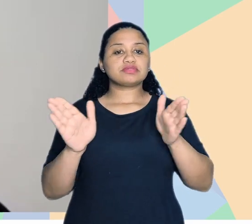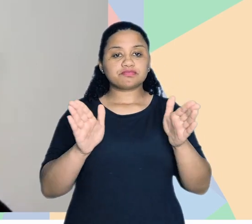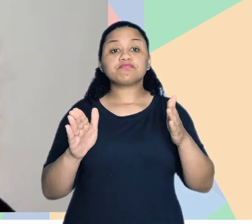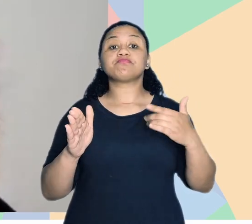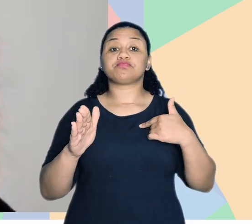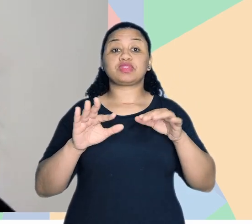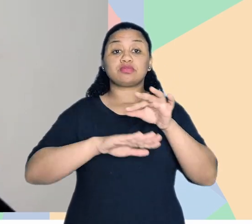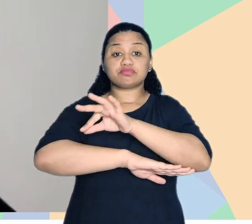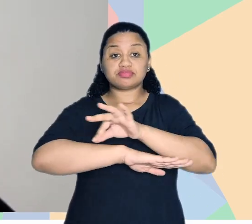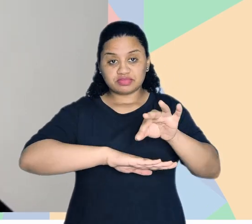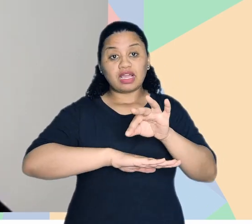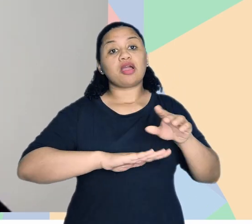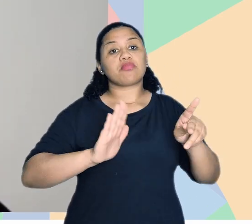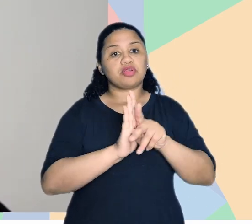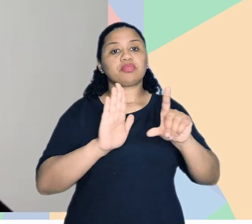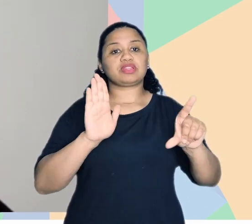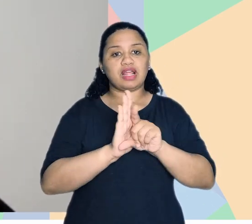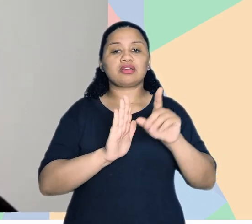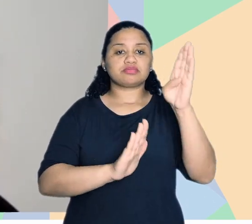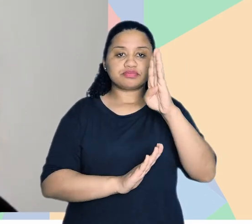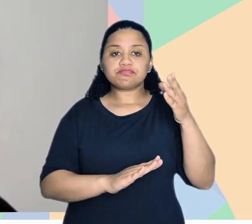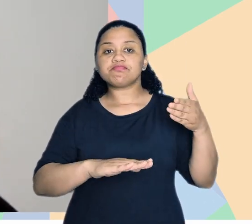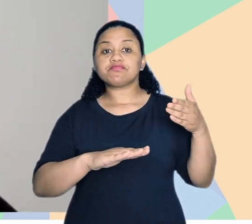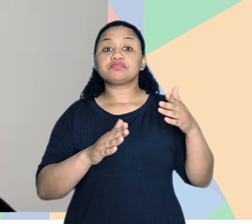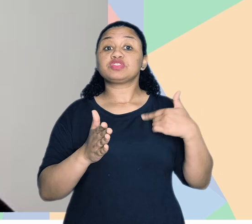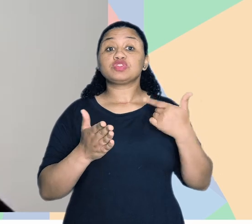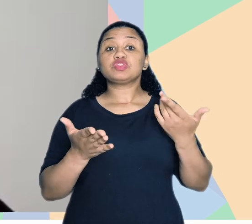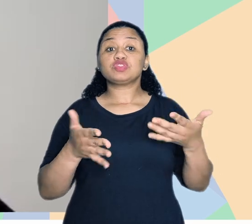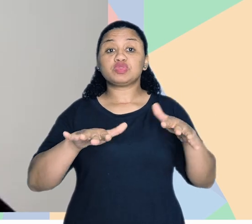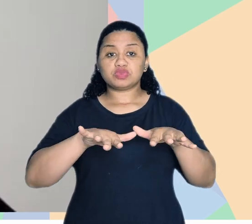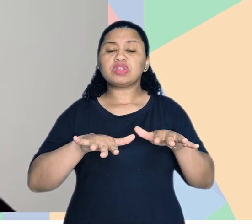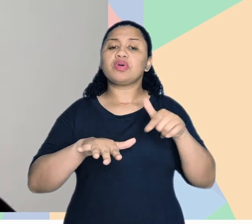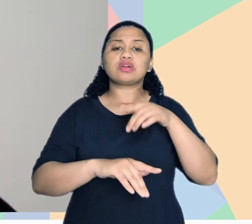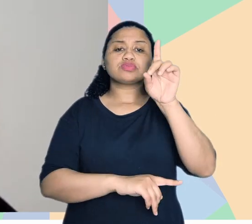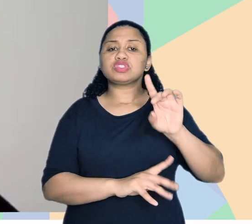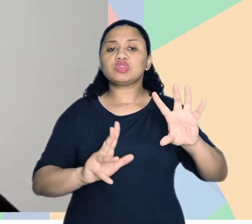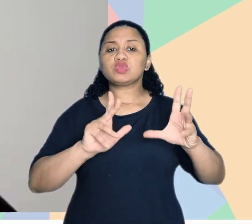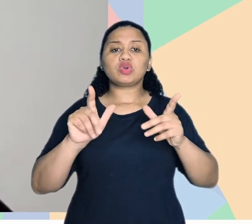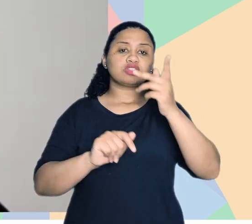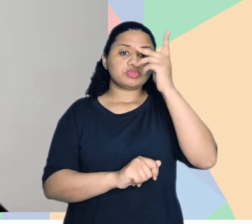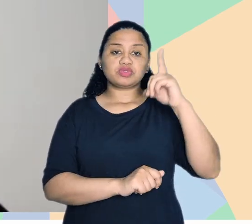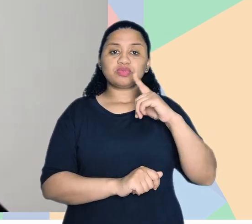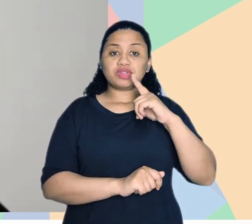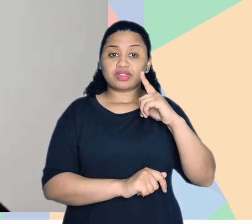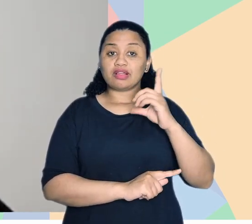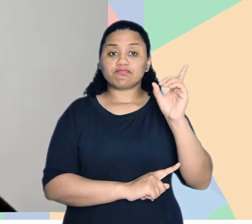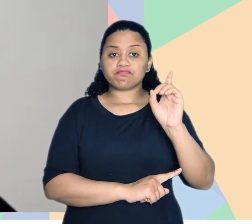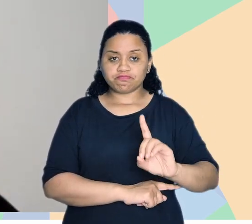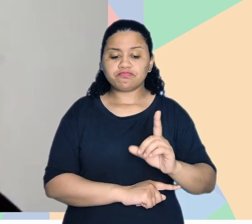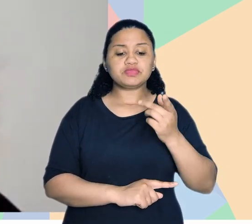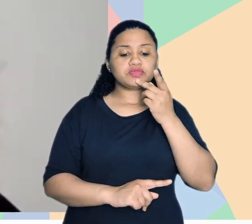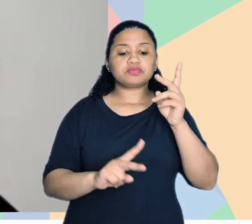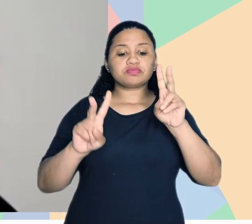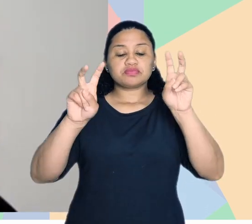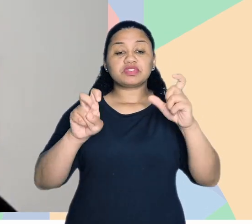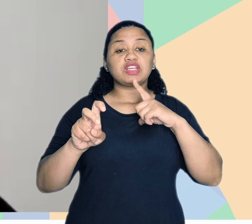Ela está definida na lei brasileira de inclusão e é um direito de toda pessoa com deficiência. Para falar sobre esse tema, está aqui